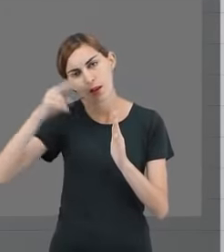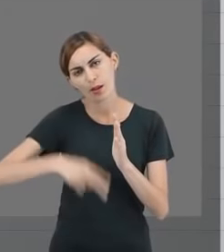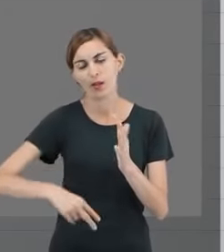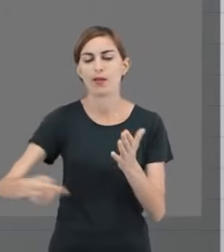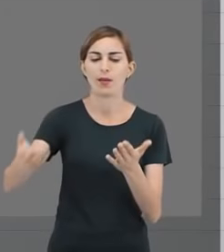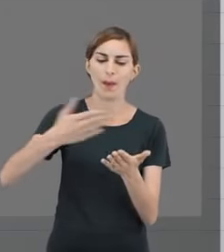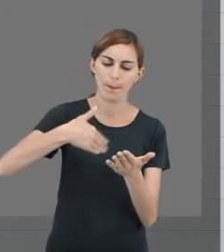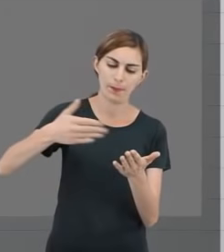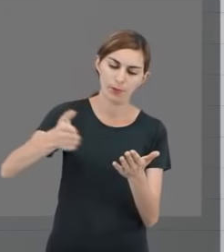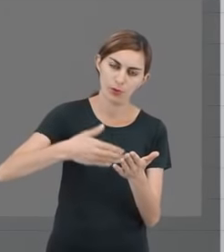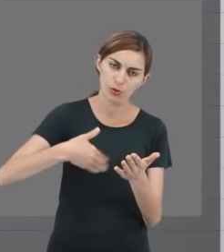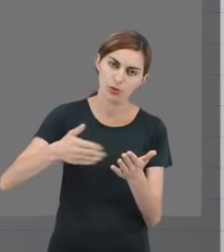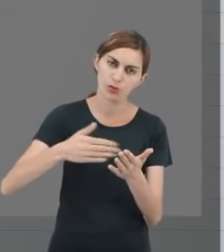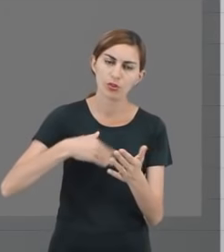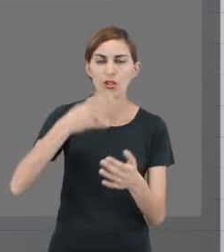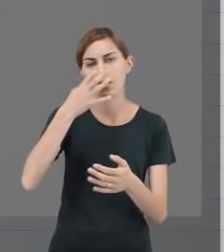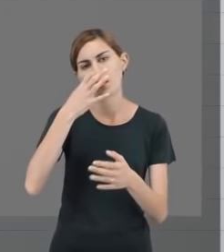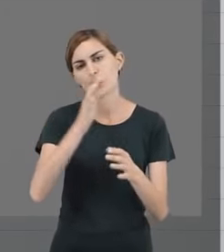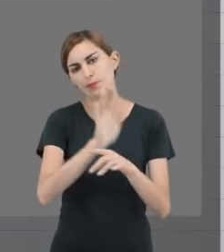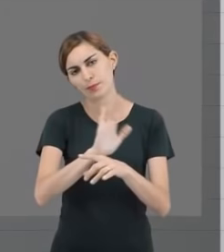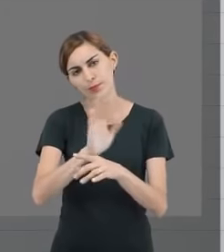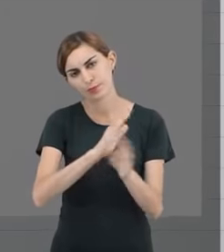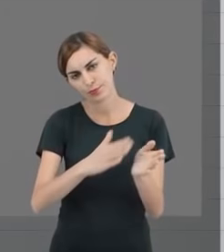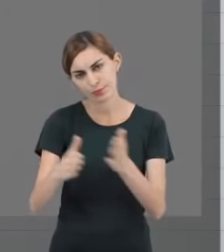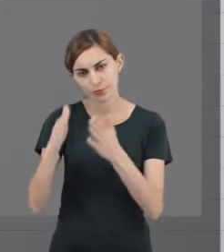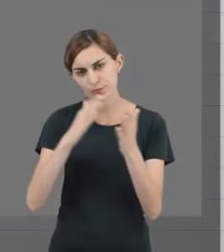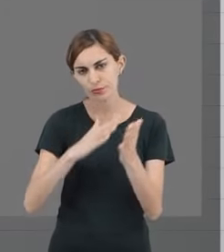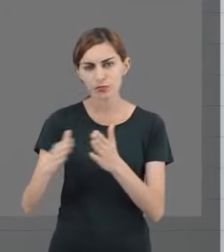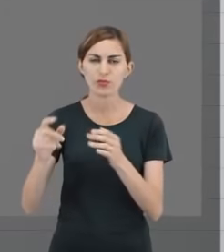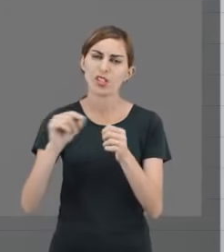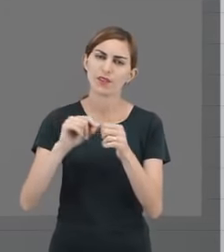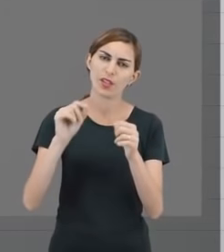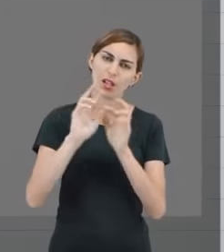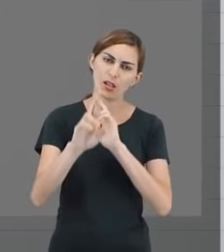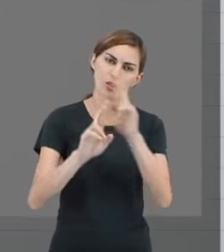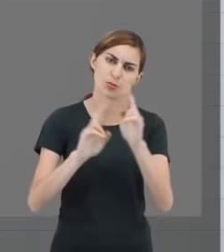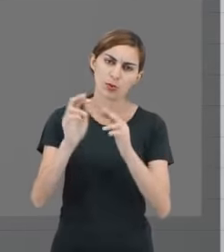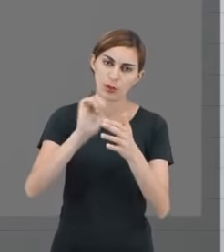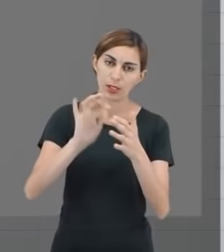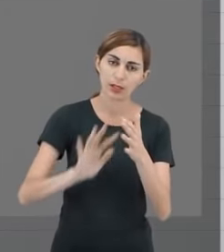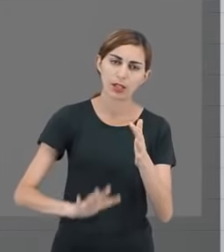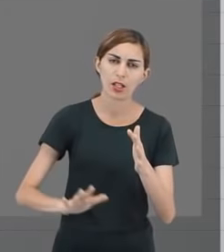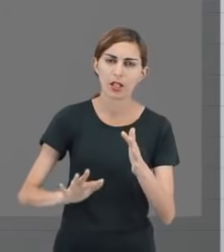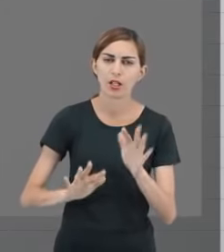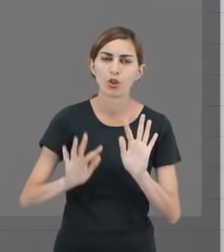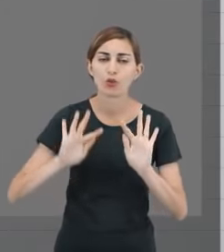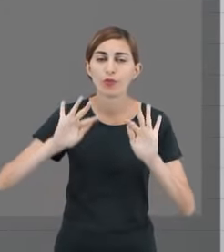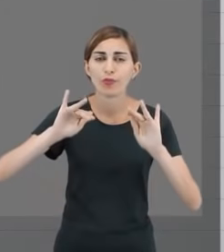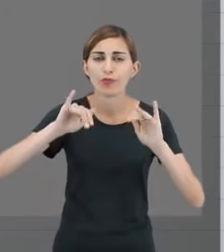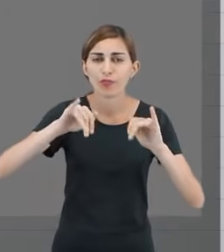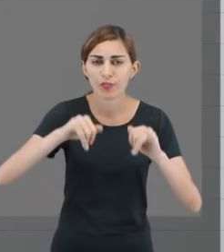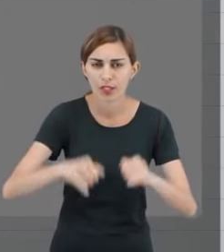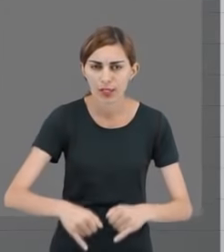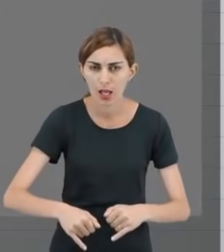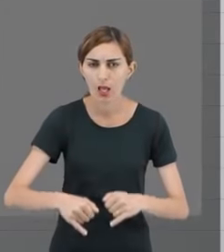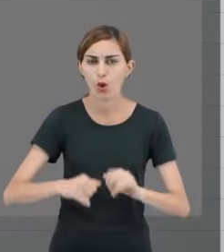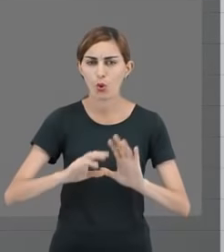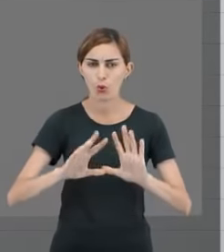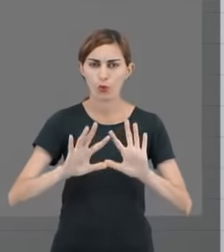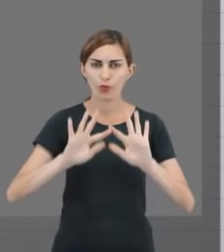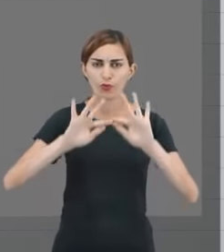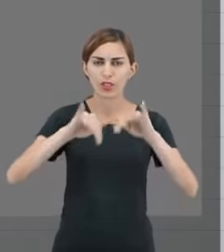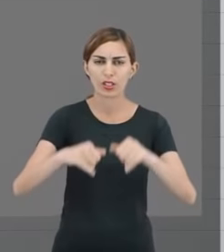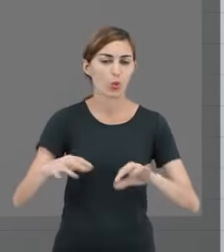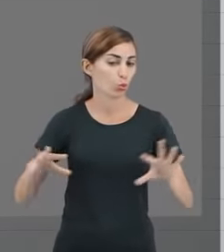apostila, assiste as videoaulas, faz a atividade. E na culminância desse processo, já